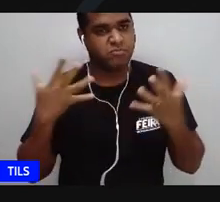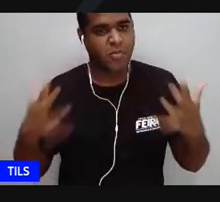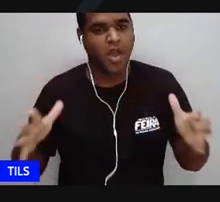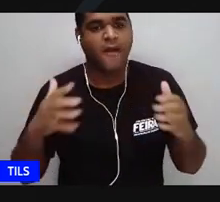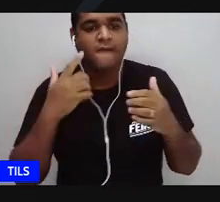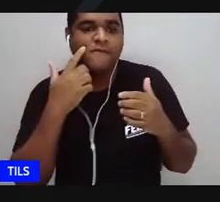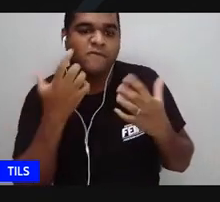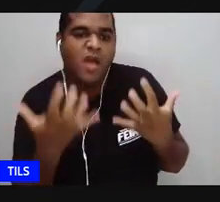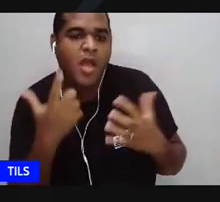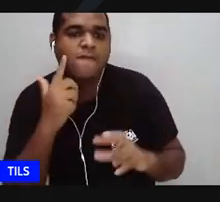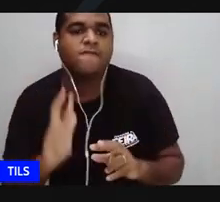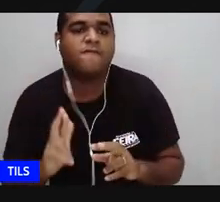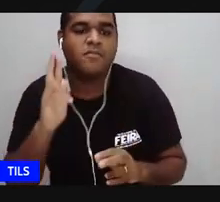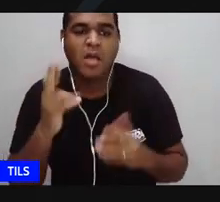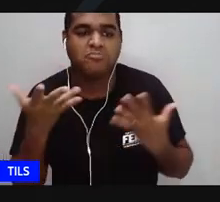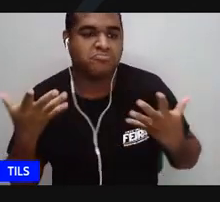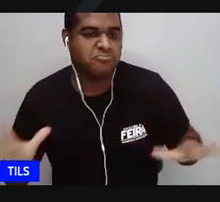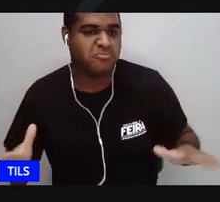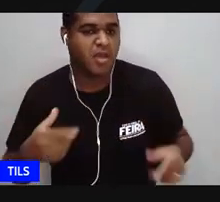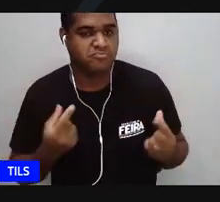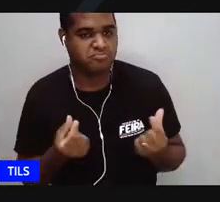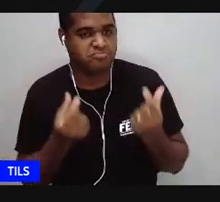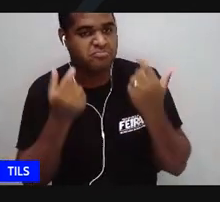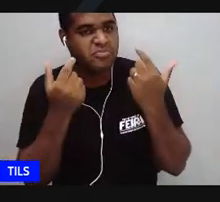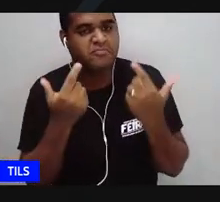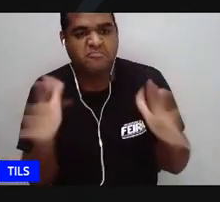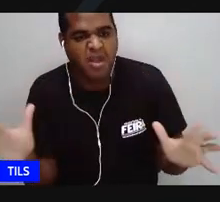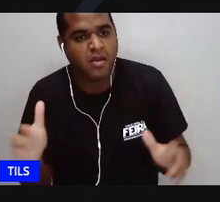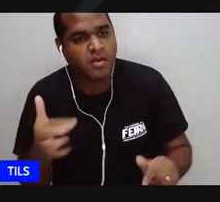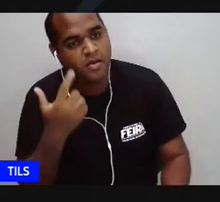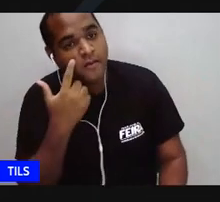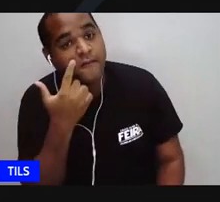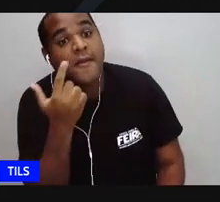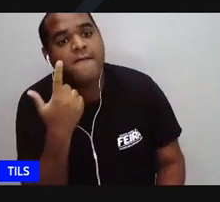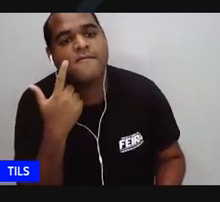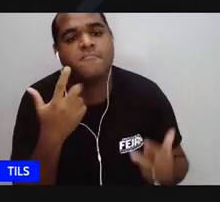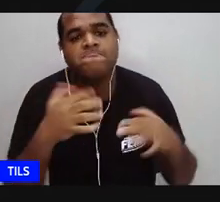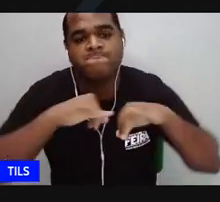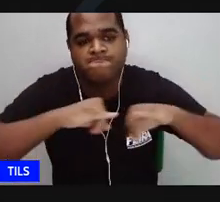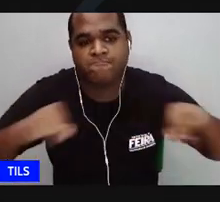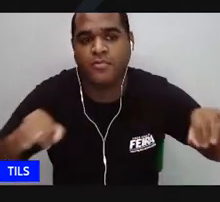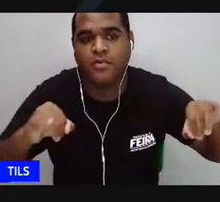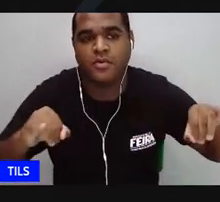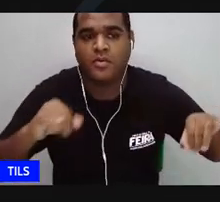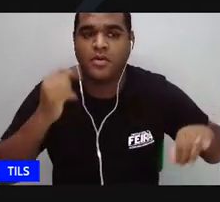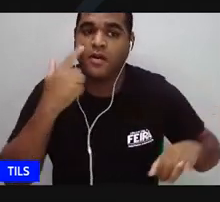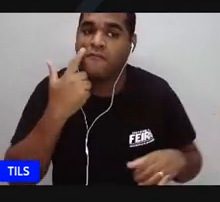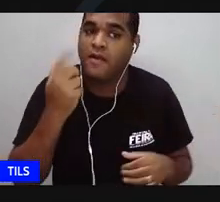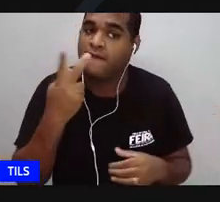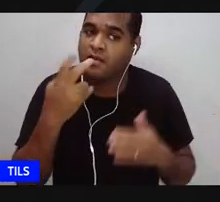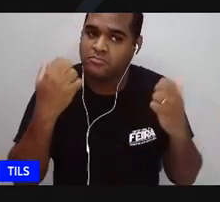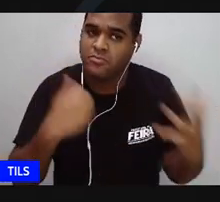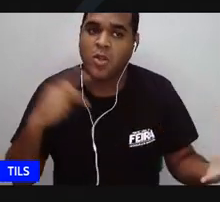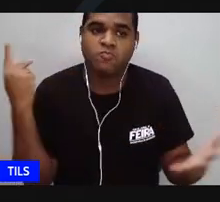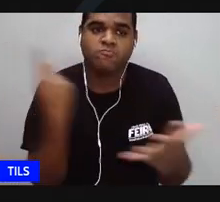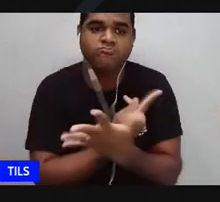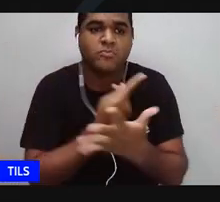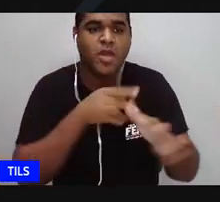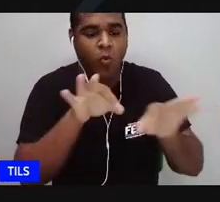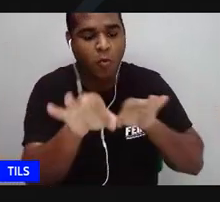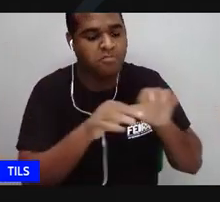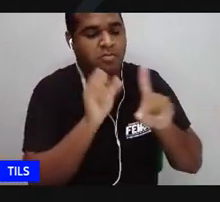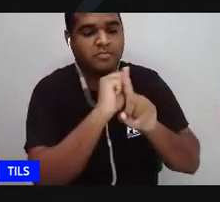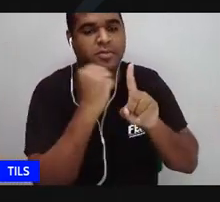a elite e não quer ver. Então, faz uma denúncia da forma injusta como a sociedade brasileira está organizada. Então, esse